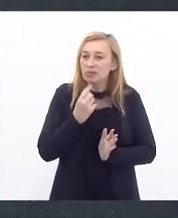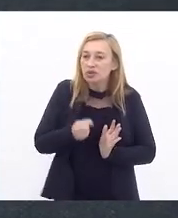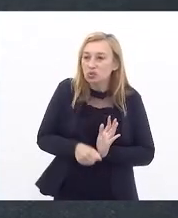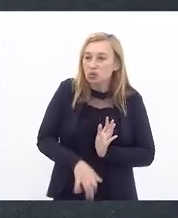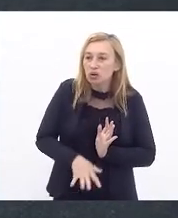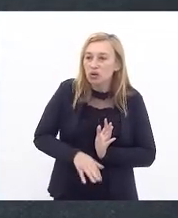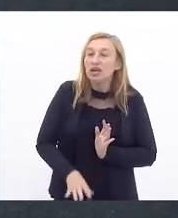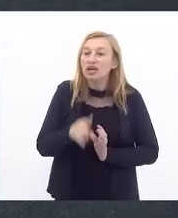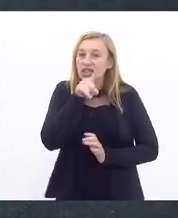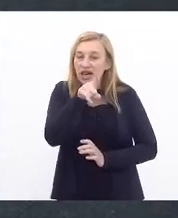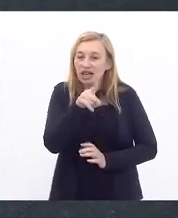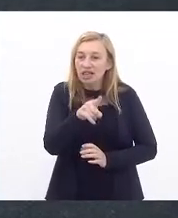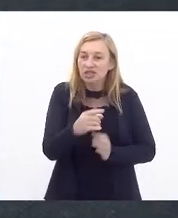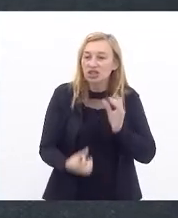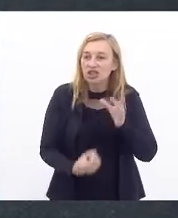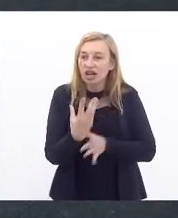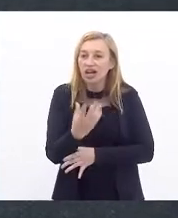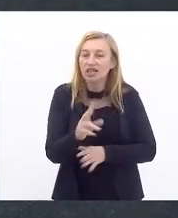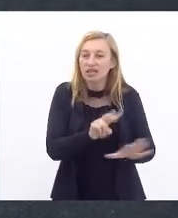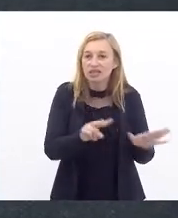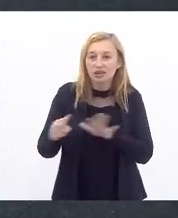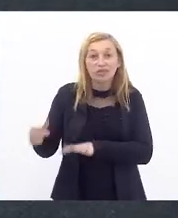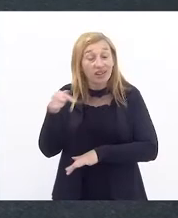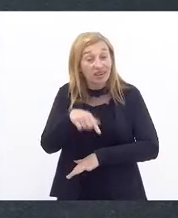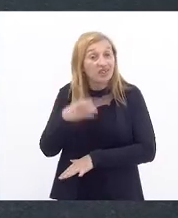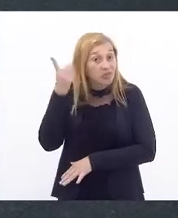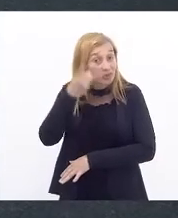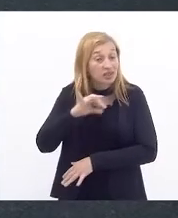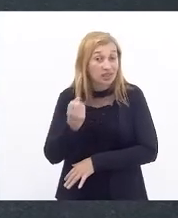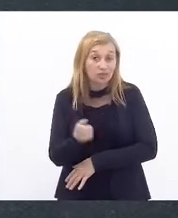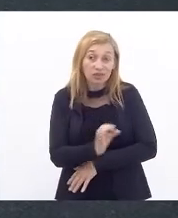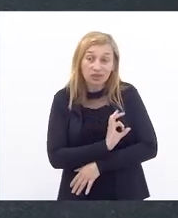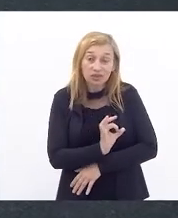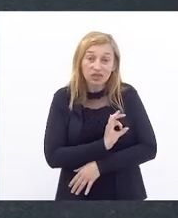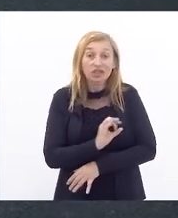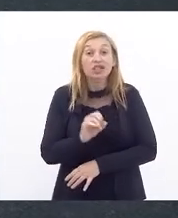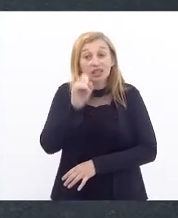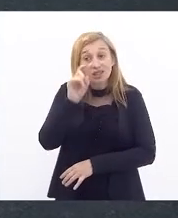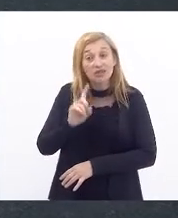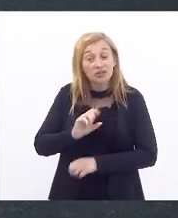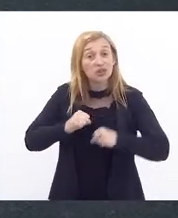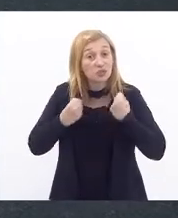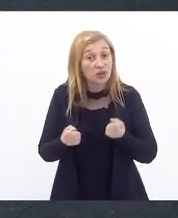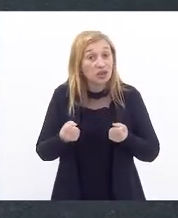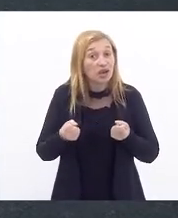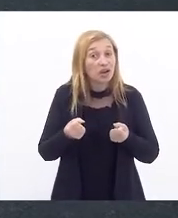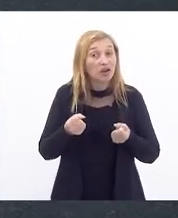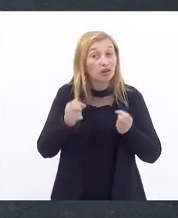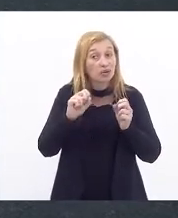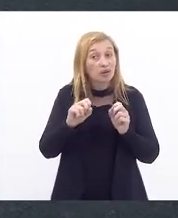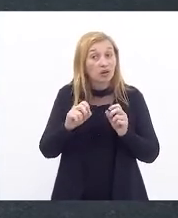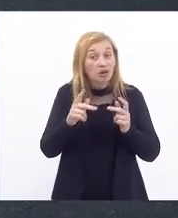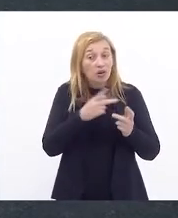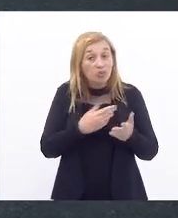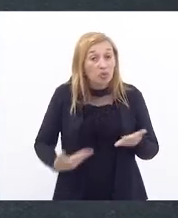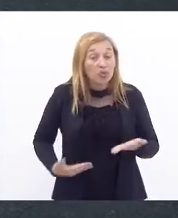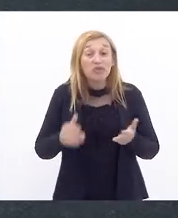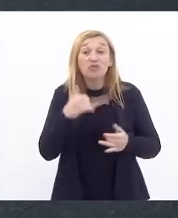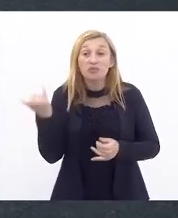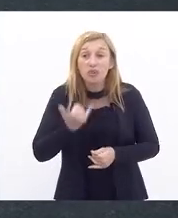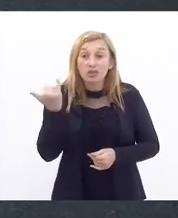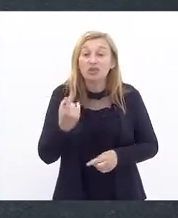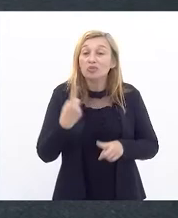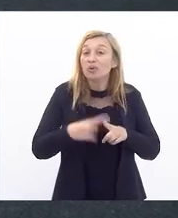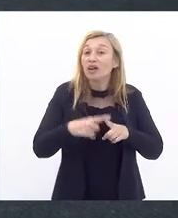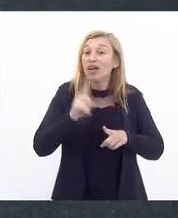lançaram essa semana aqui, deputada Marta Rocha, na Defensoria Pública. E foi essencial, porque essa é uma